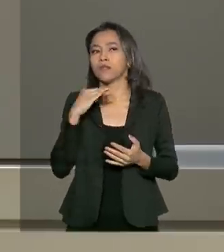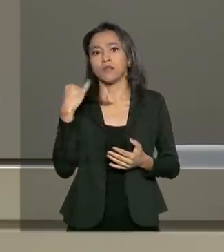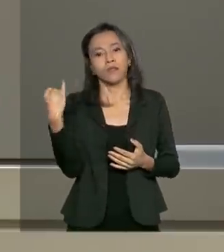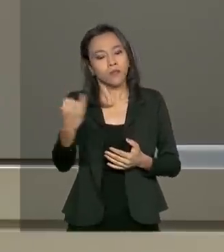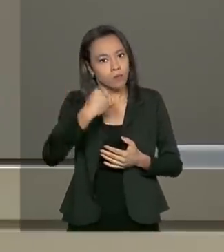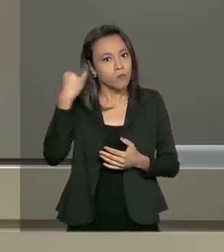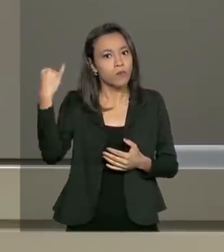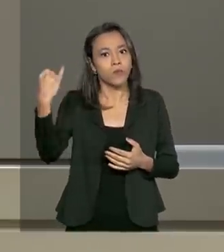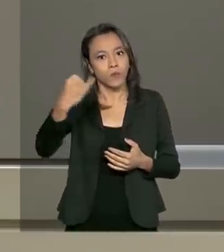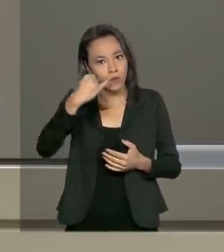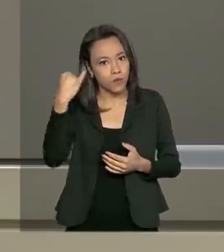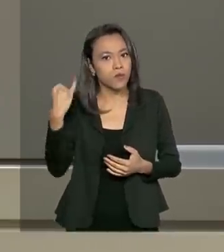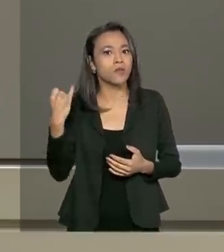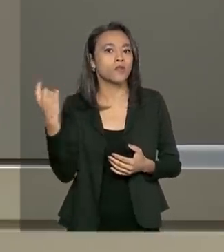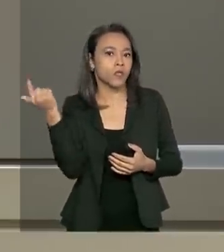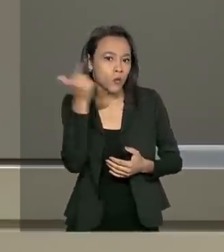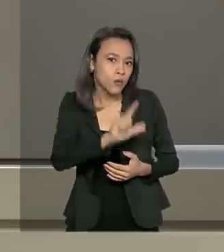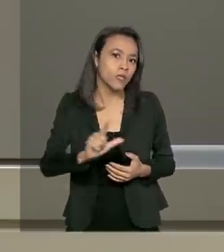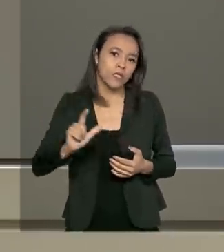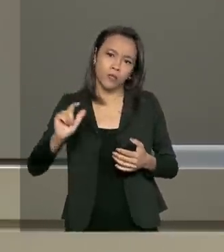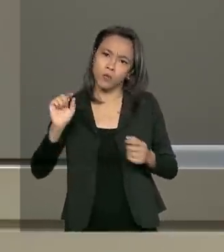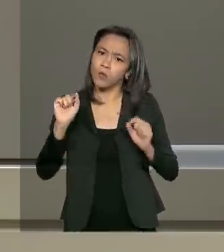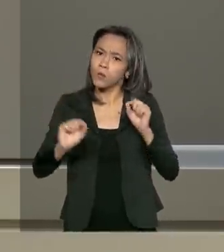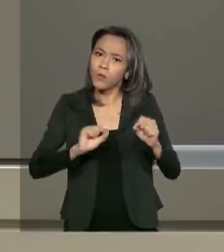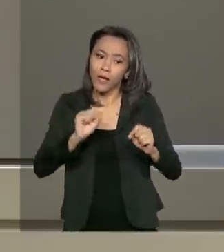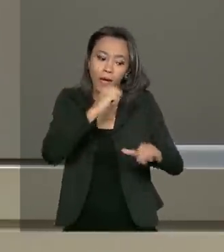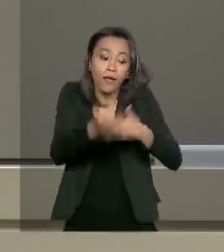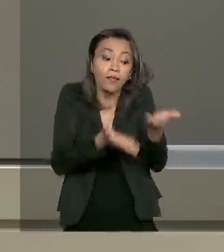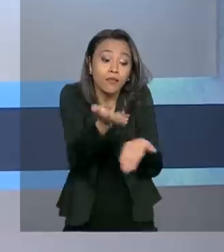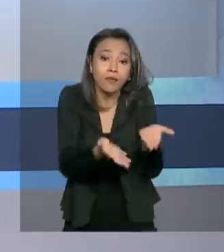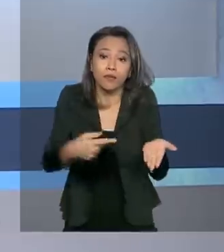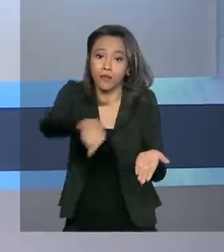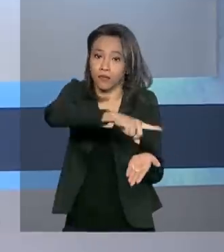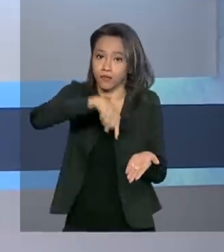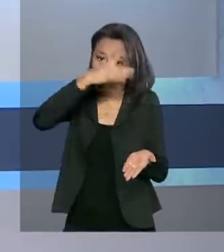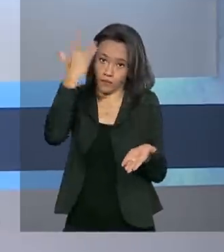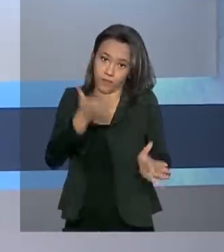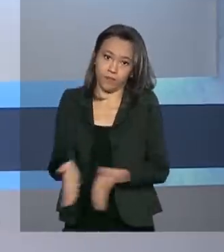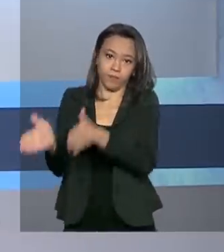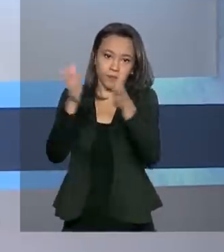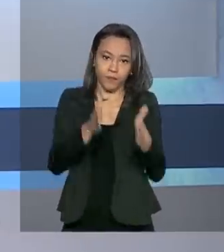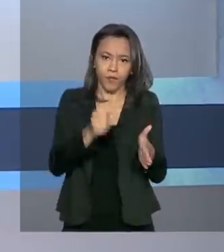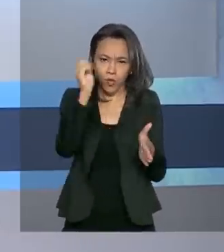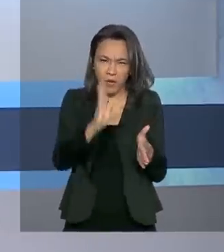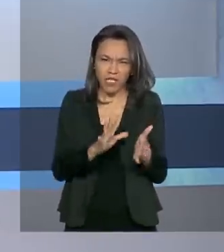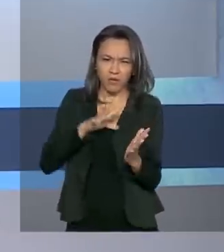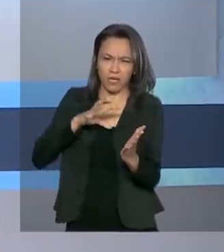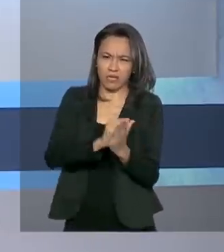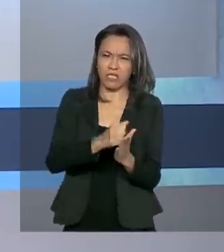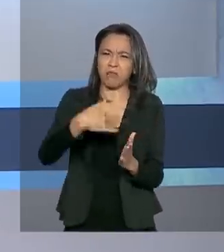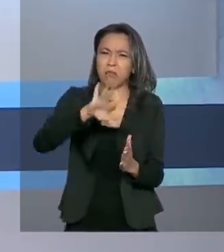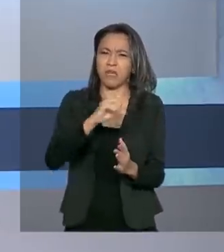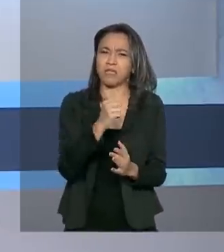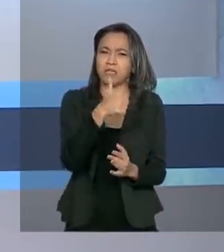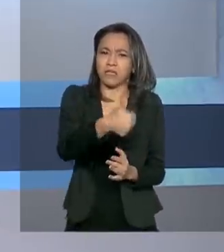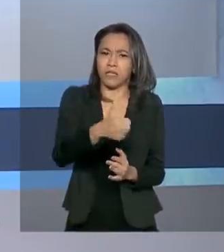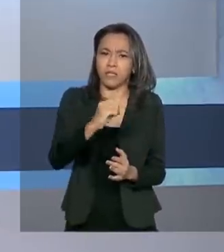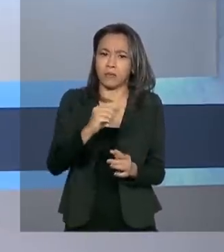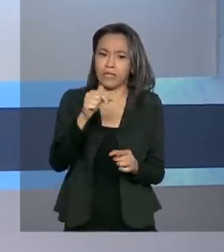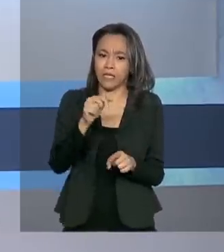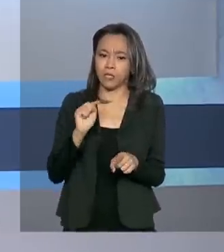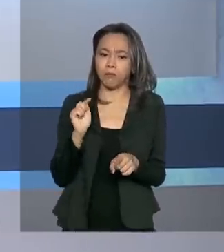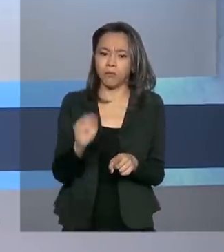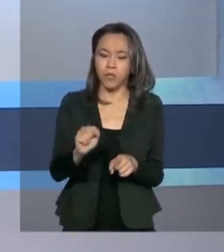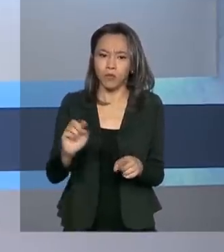para que a gente possa ampliar essa nossa capacidade de atendimento. O Brasil registra mais de 107 mil